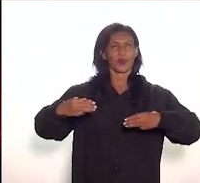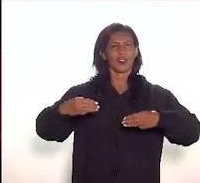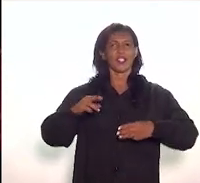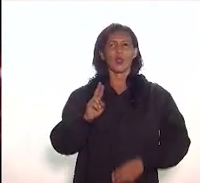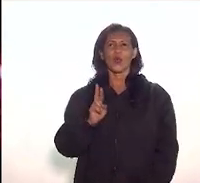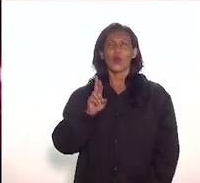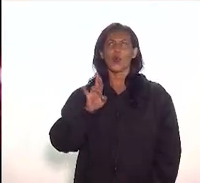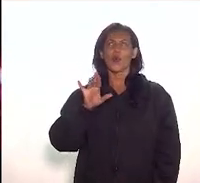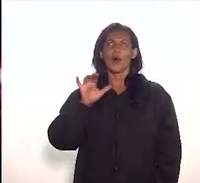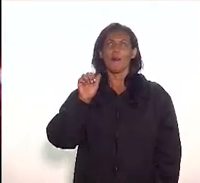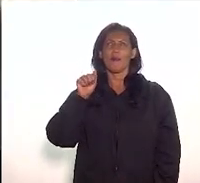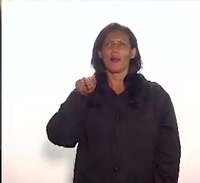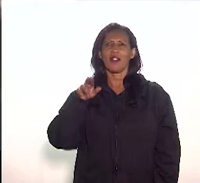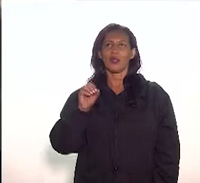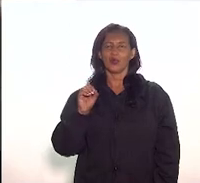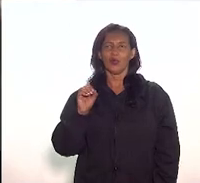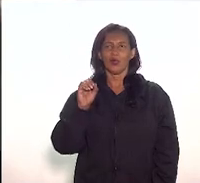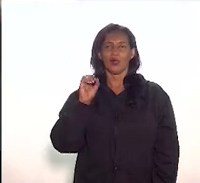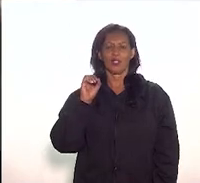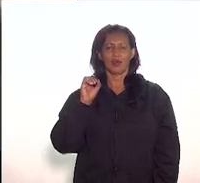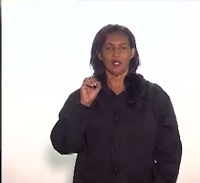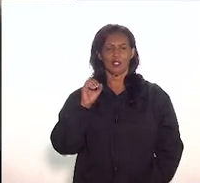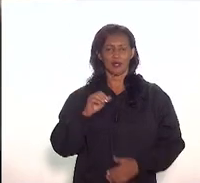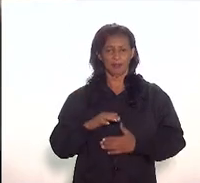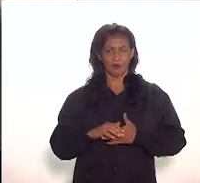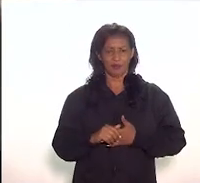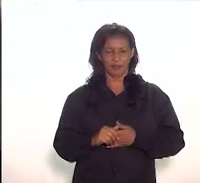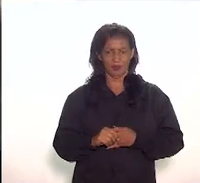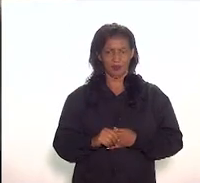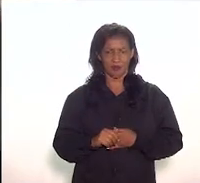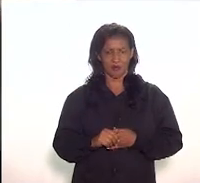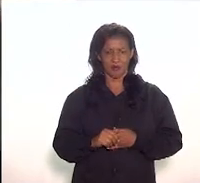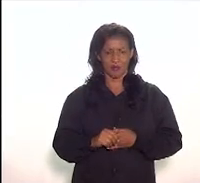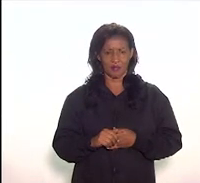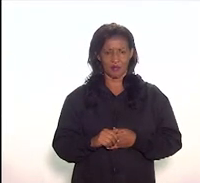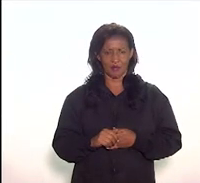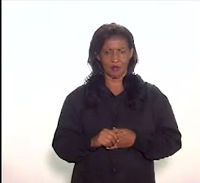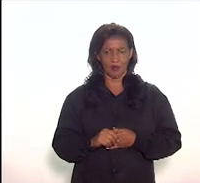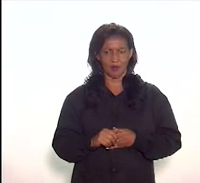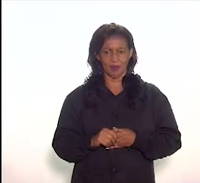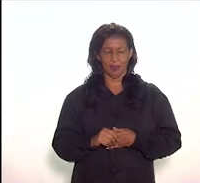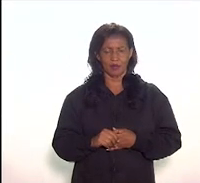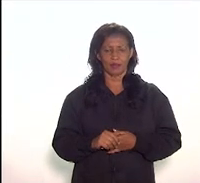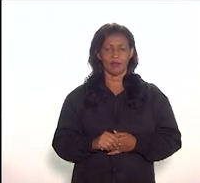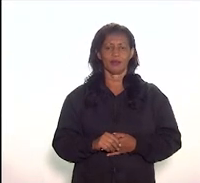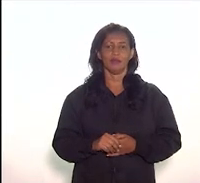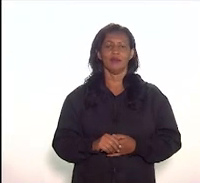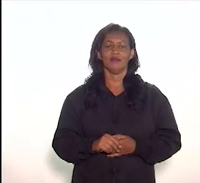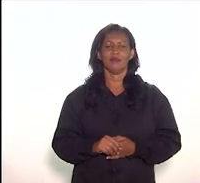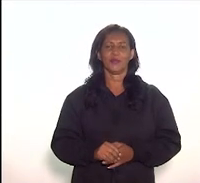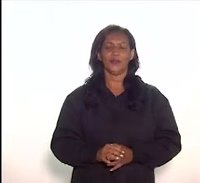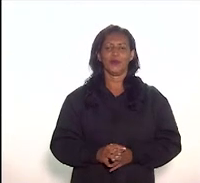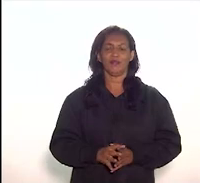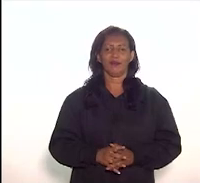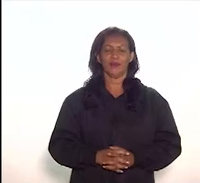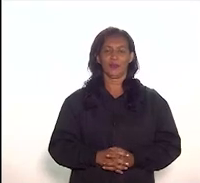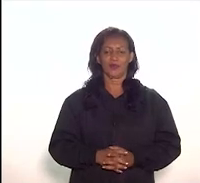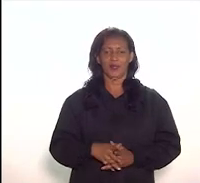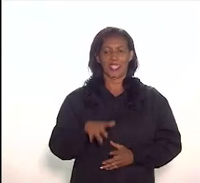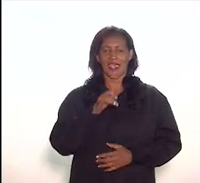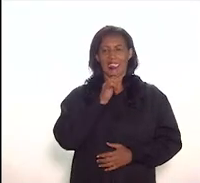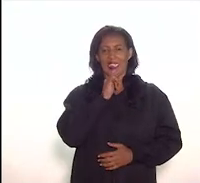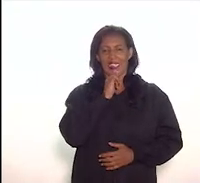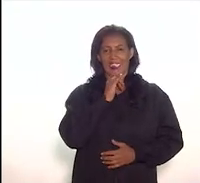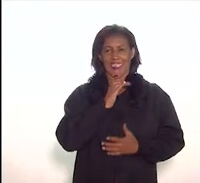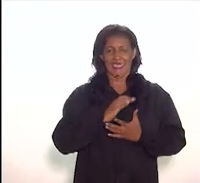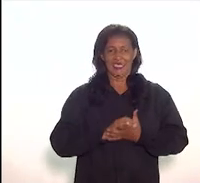Oi Alô eu estou numa eu estou numa live aqui da que